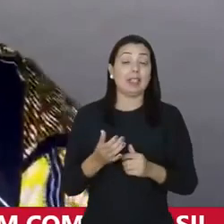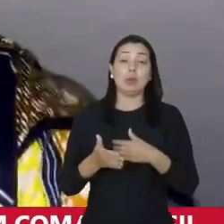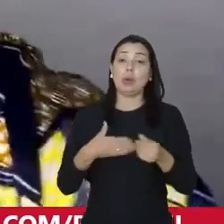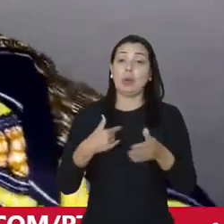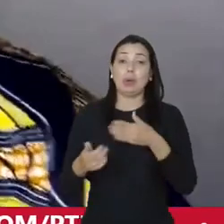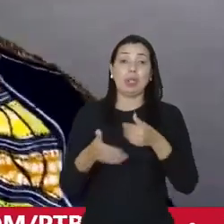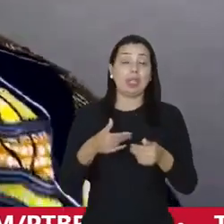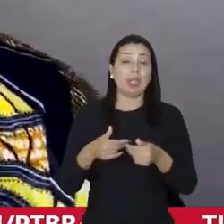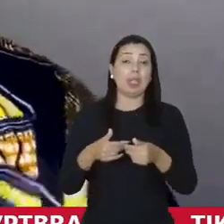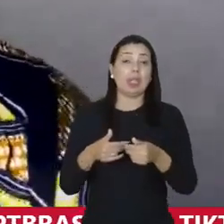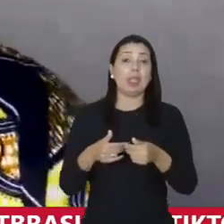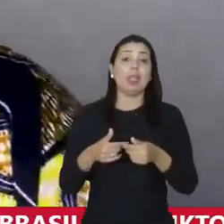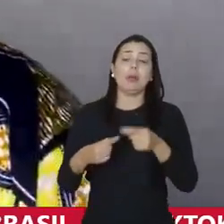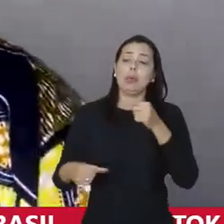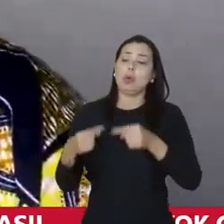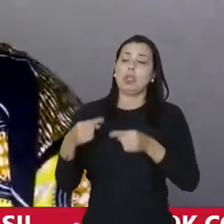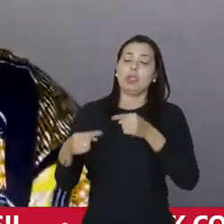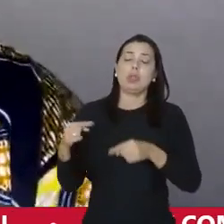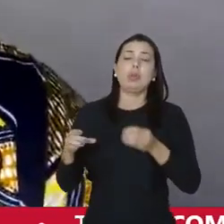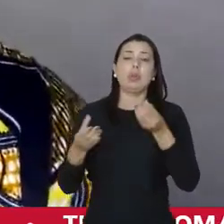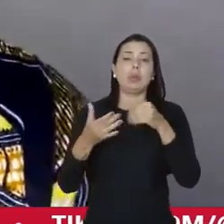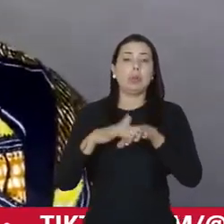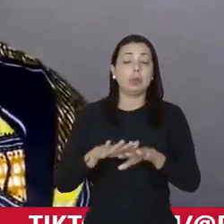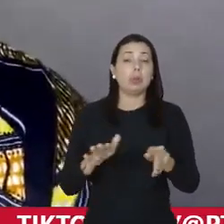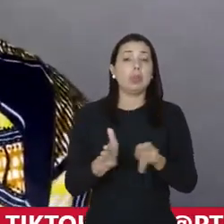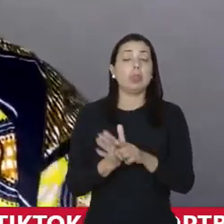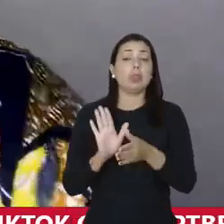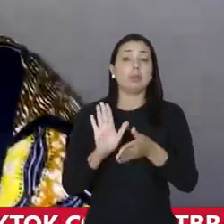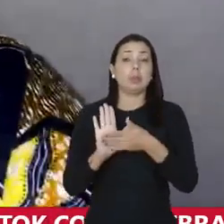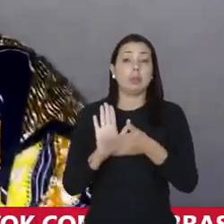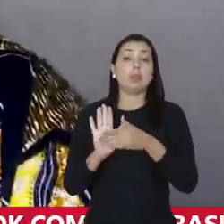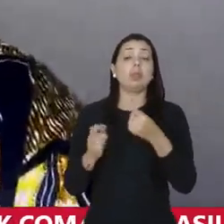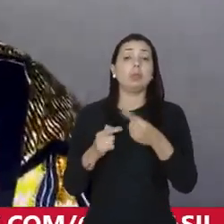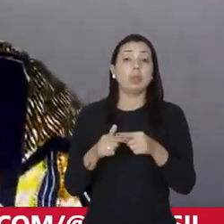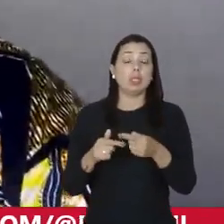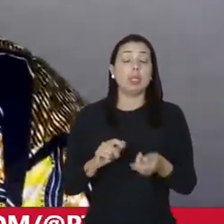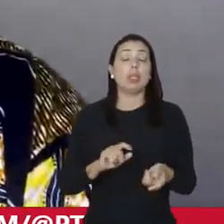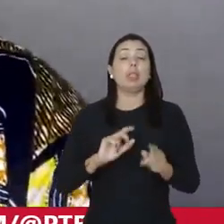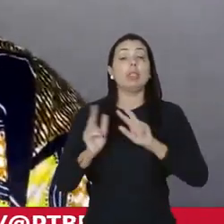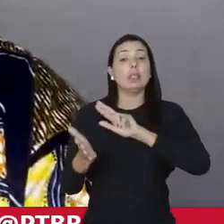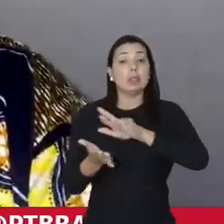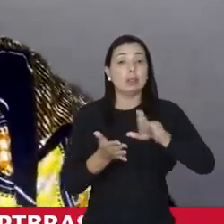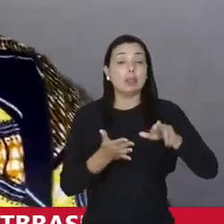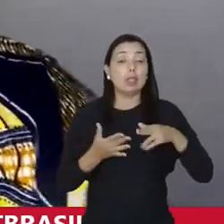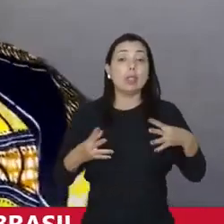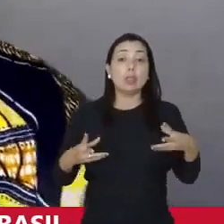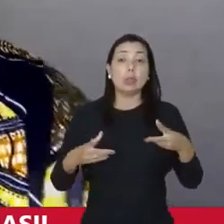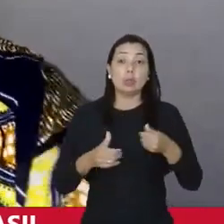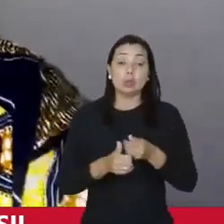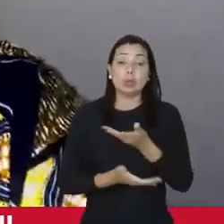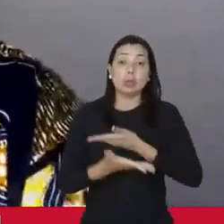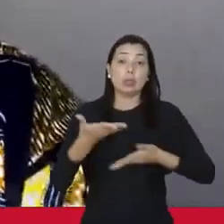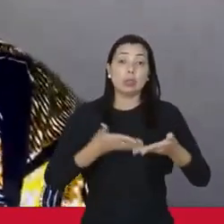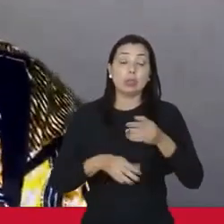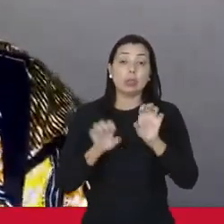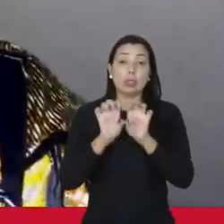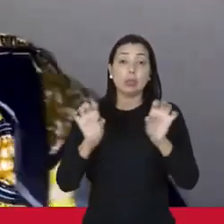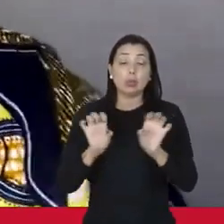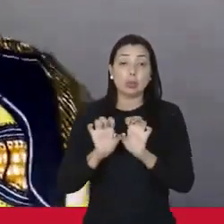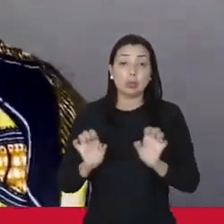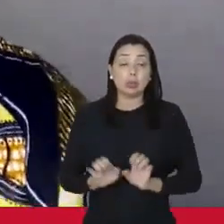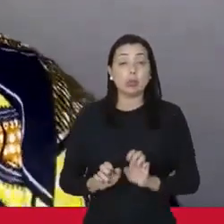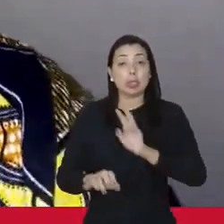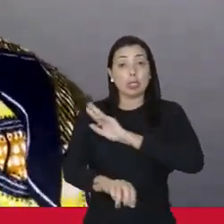qualquer política que não inclua as nossas pautas. Porque as nossas pautas elas são interseccionais. tudo envolve a estrutura racial.